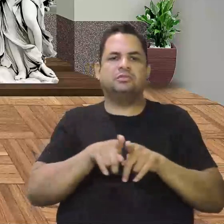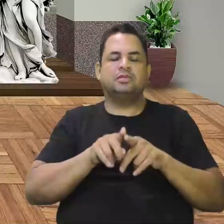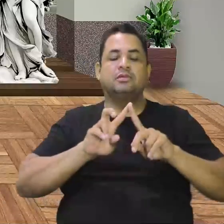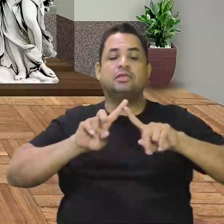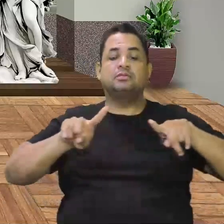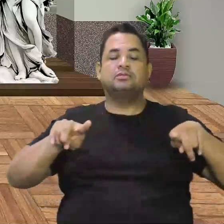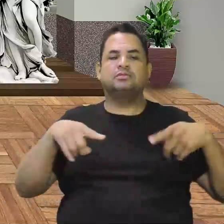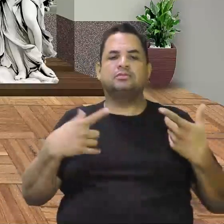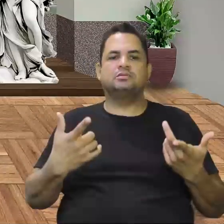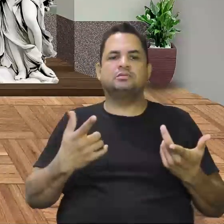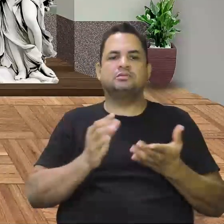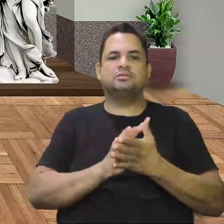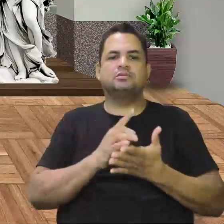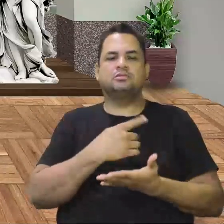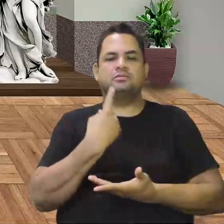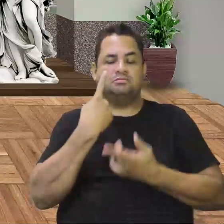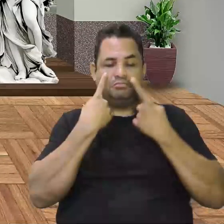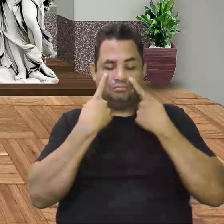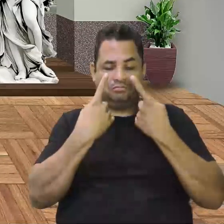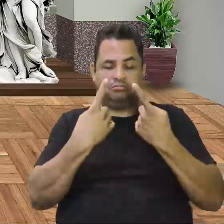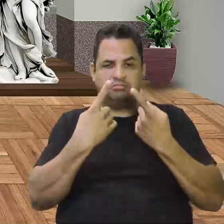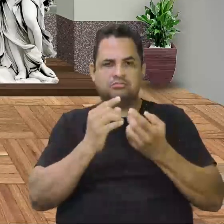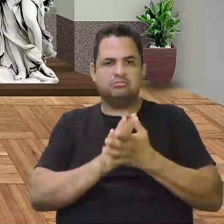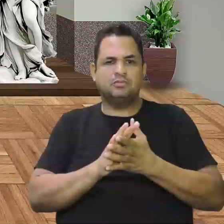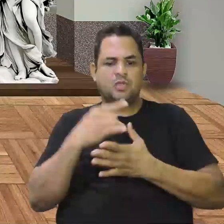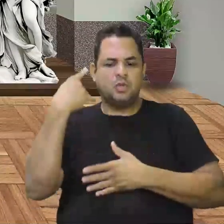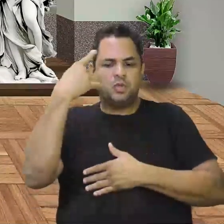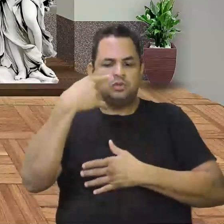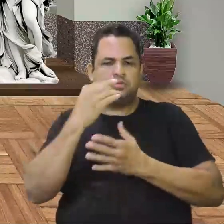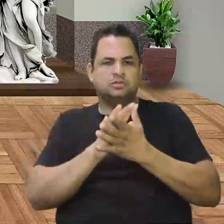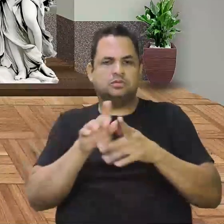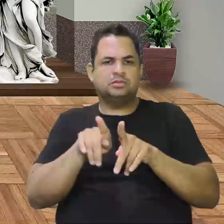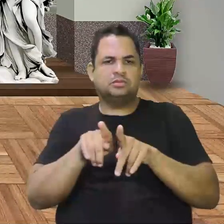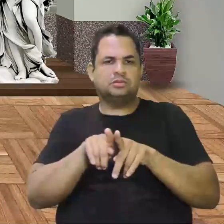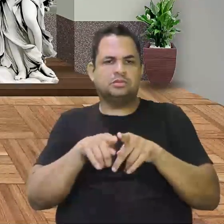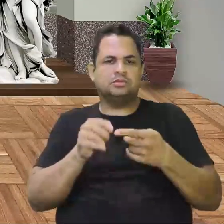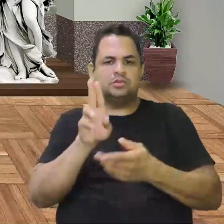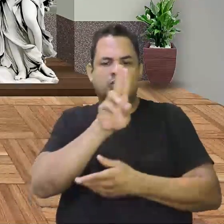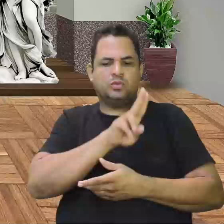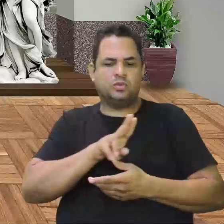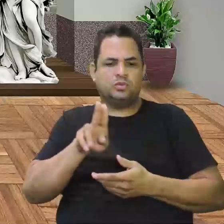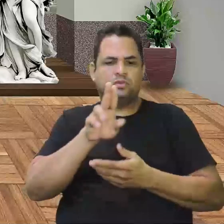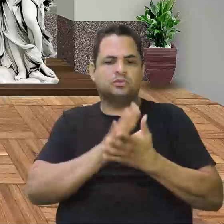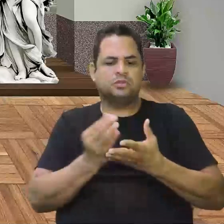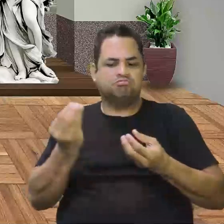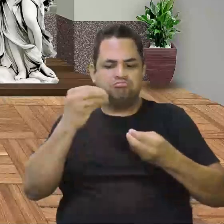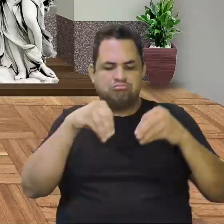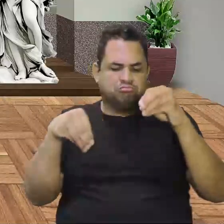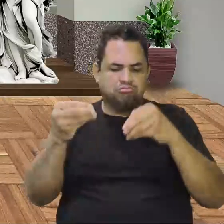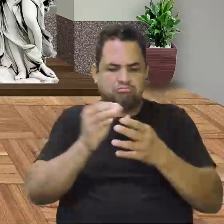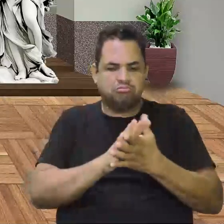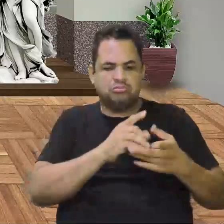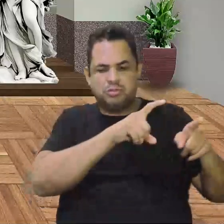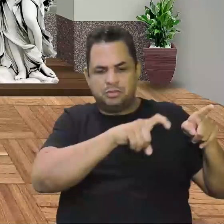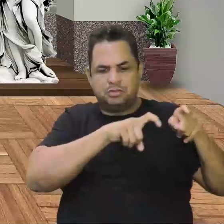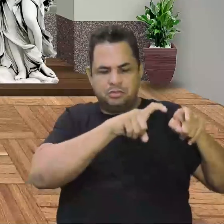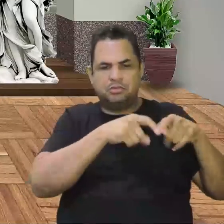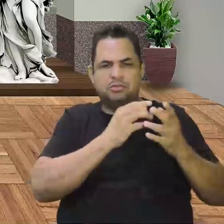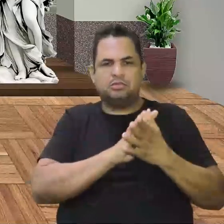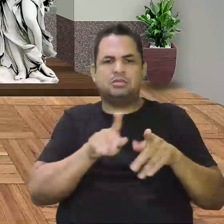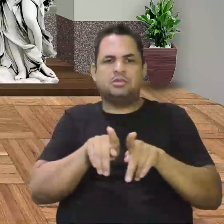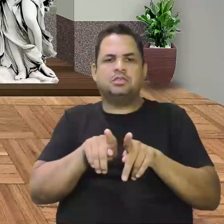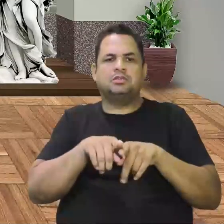Porém, nós temos que observar que os espanhóis também vão utilizar da monocultura posteriormente. É.